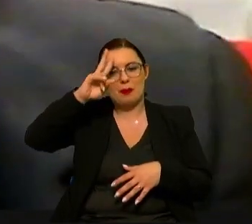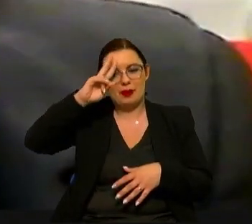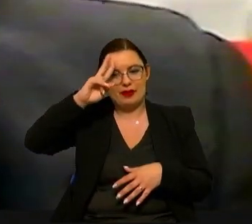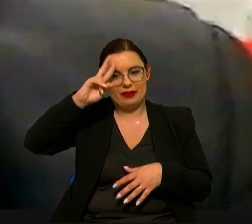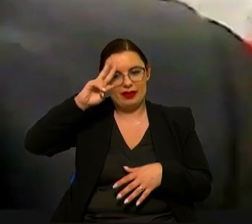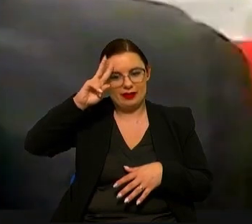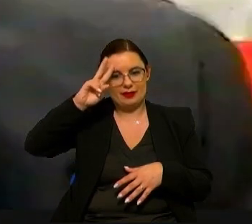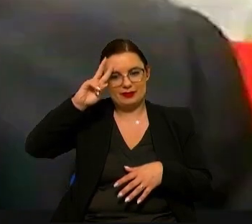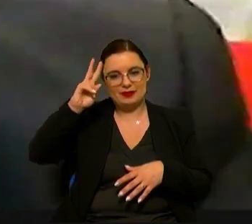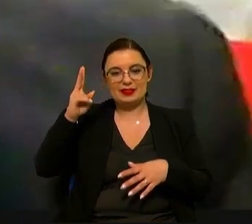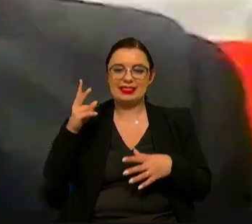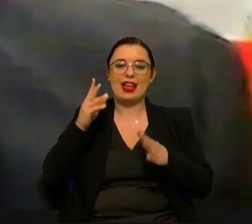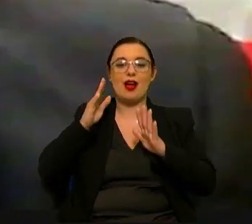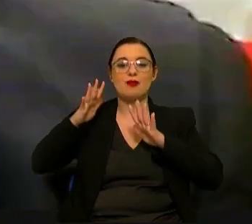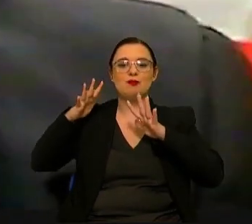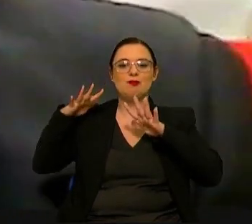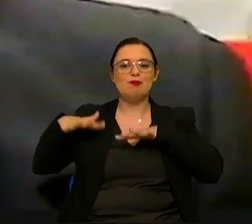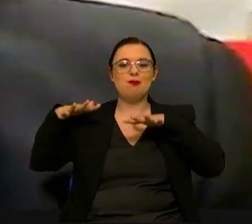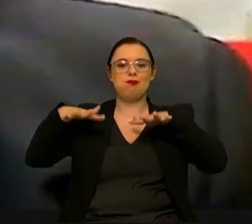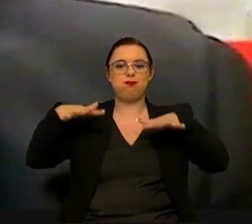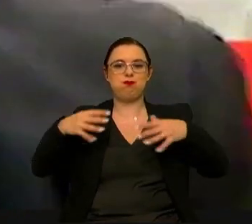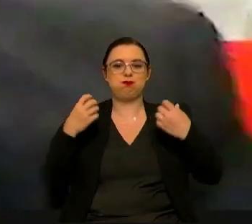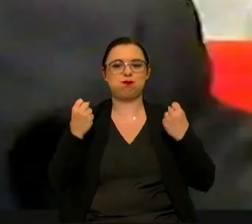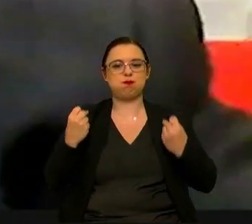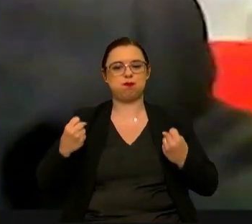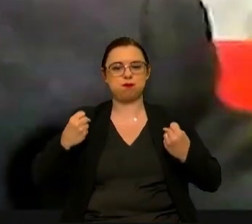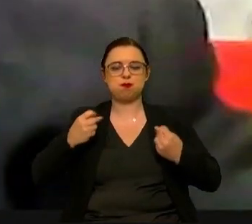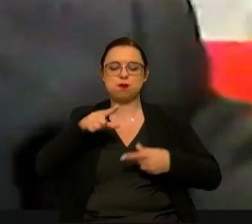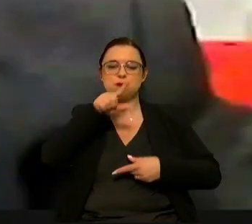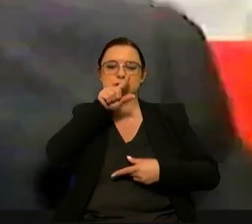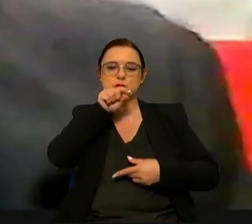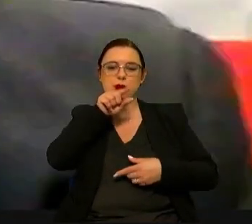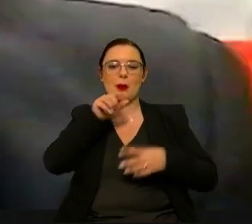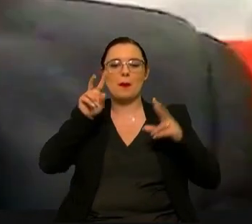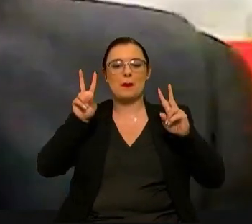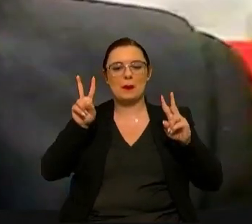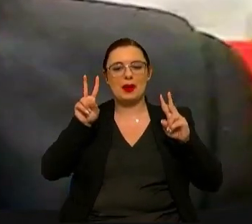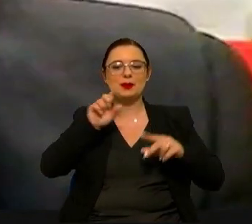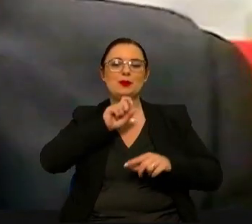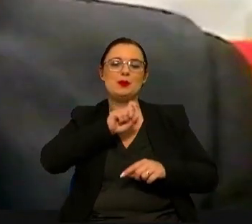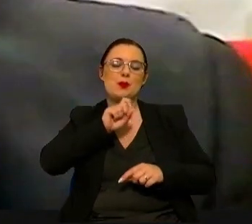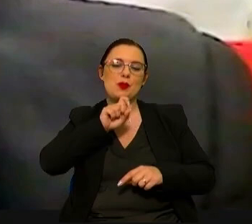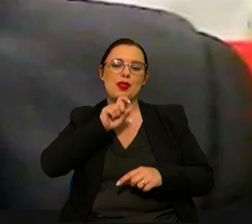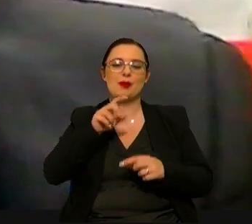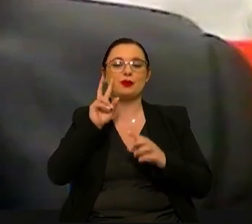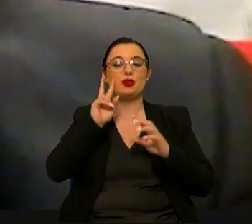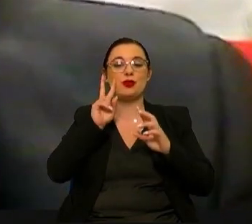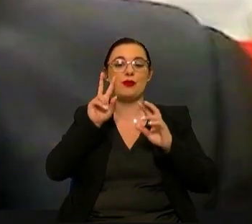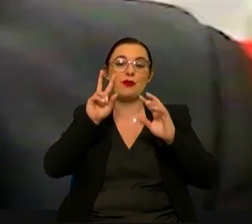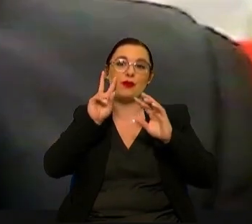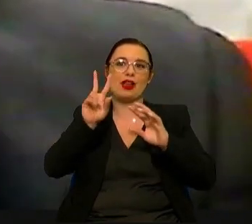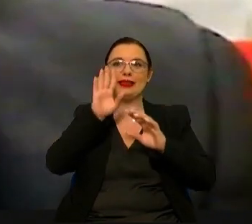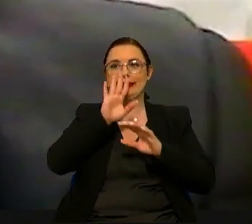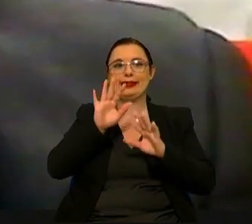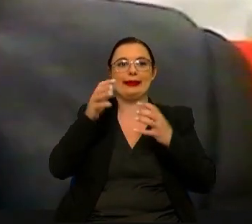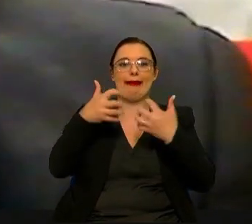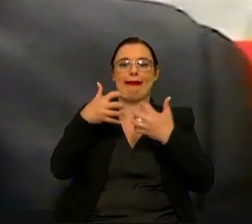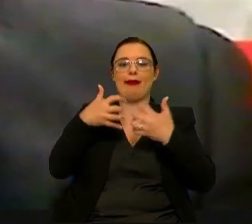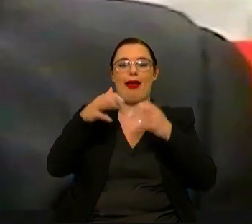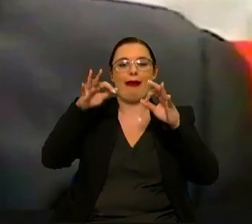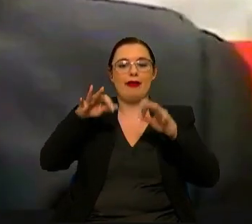com um exército bem potente de pombas da paz, talvez conseguíssemos prever o final desta guerra tão